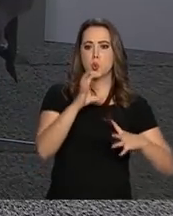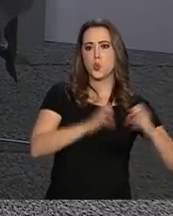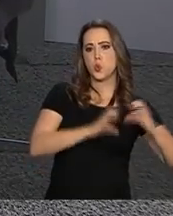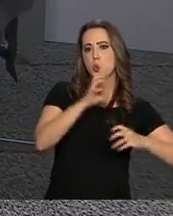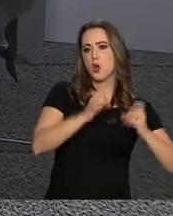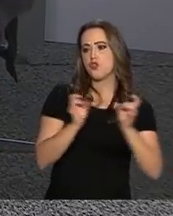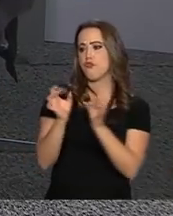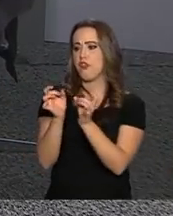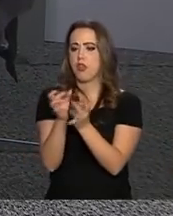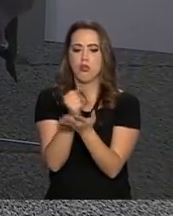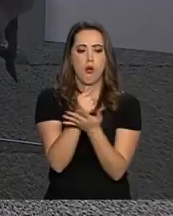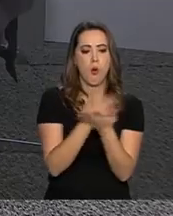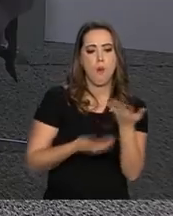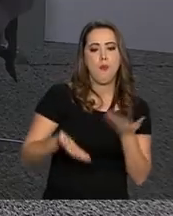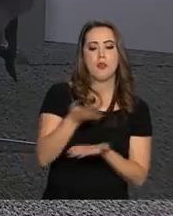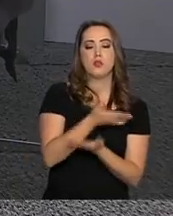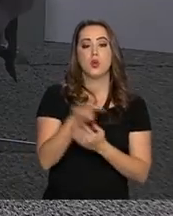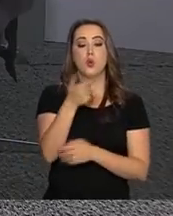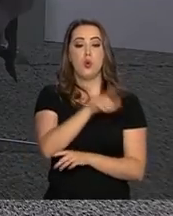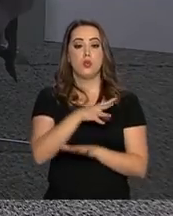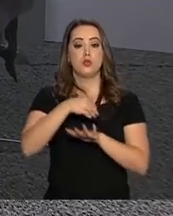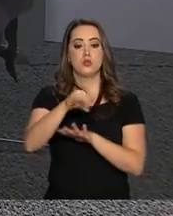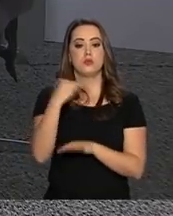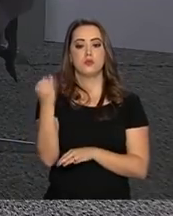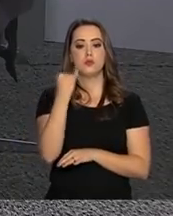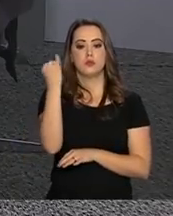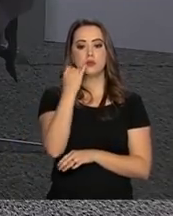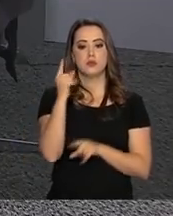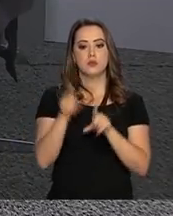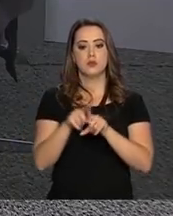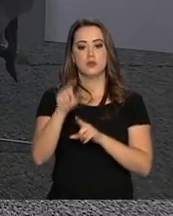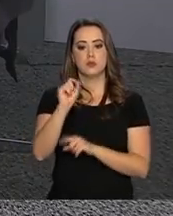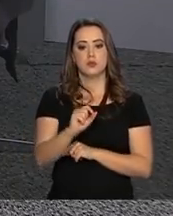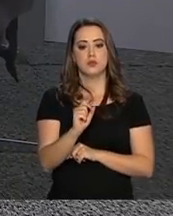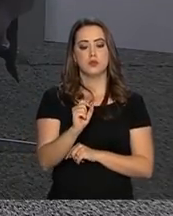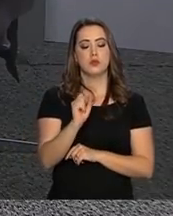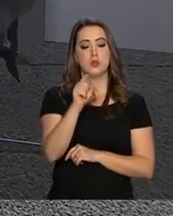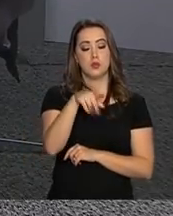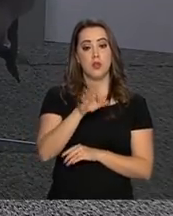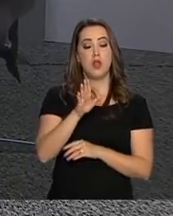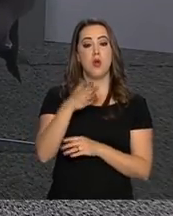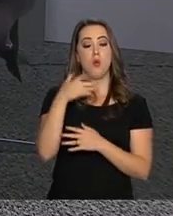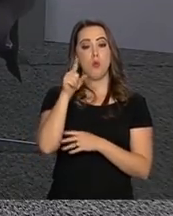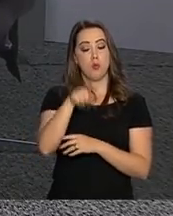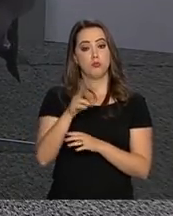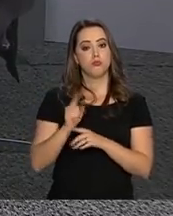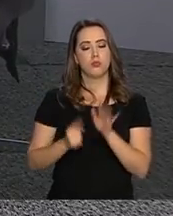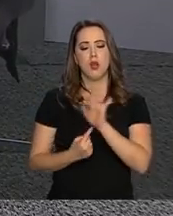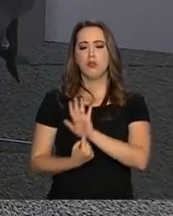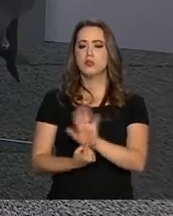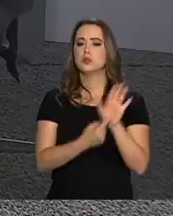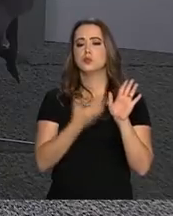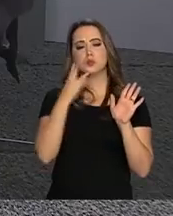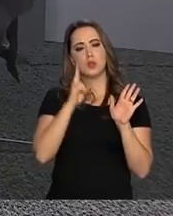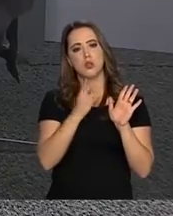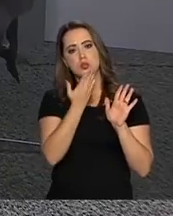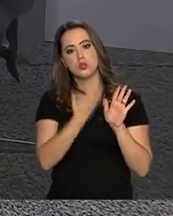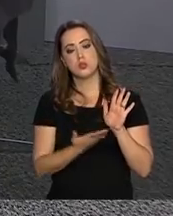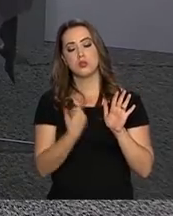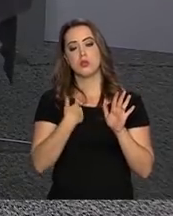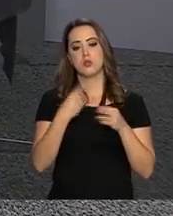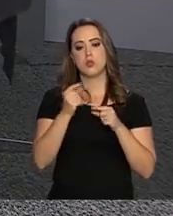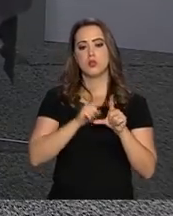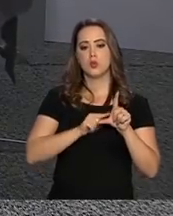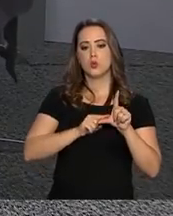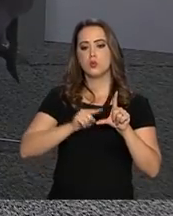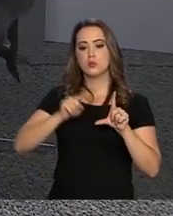informação, uma arte aqui para o nosso telespectador, uma arte sobre as previsões, projeções de